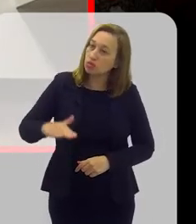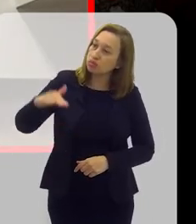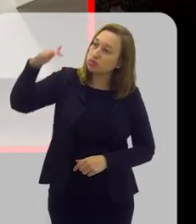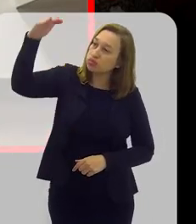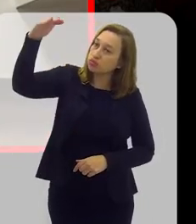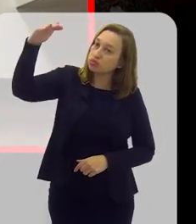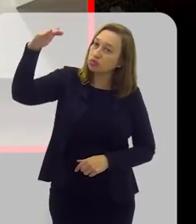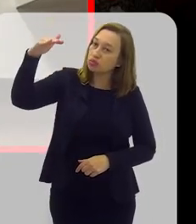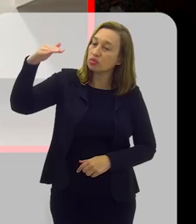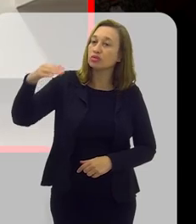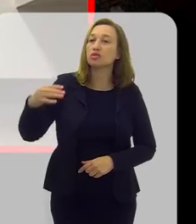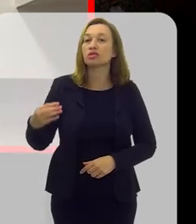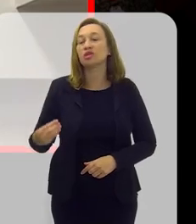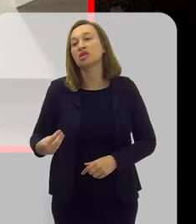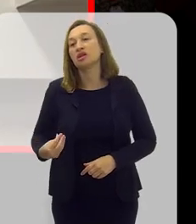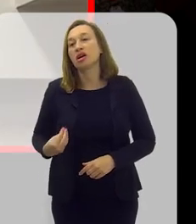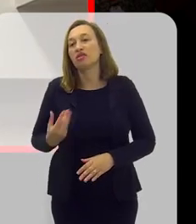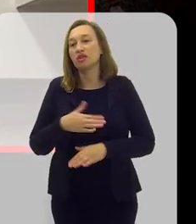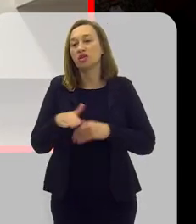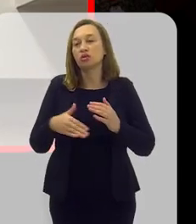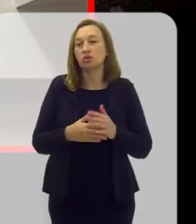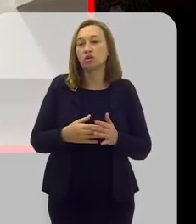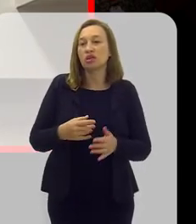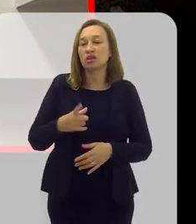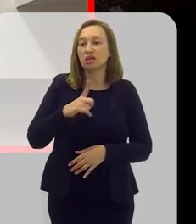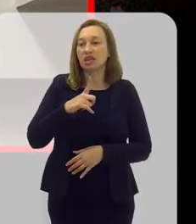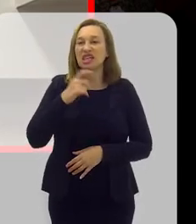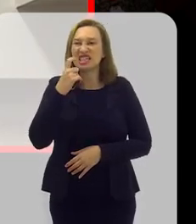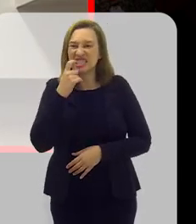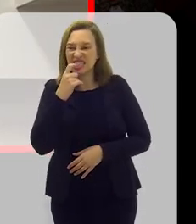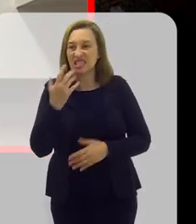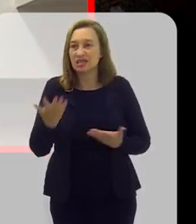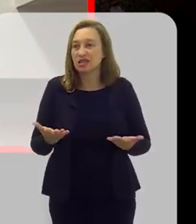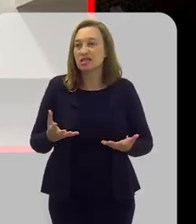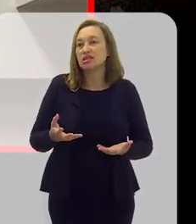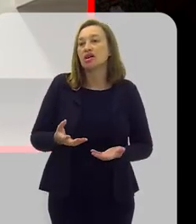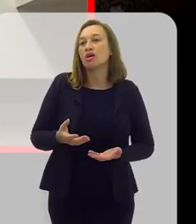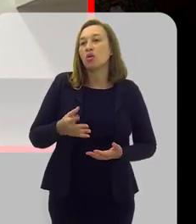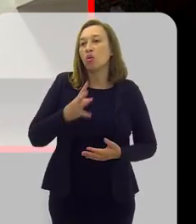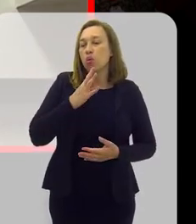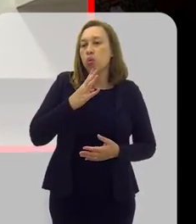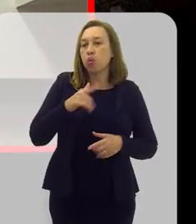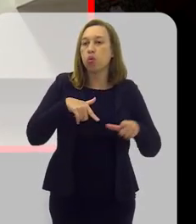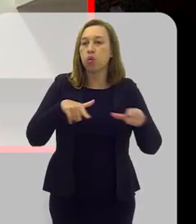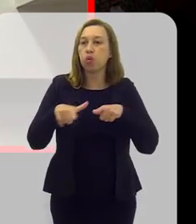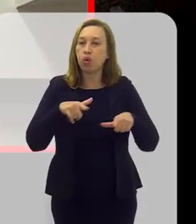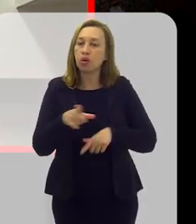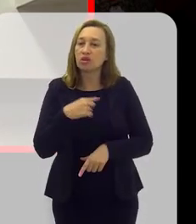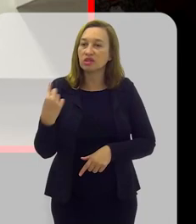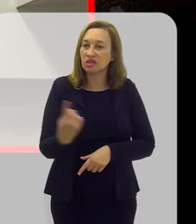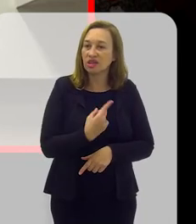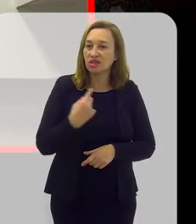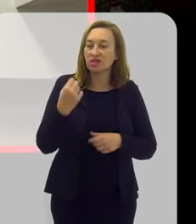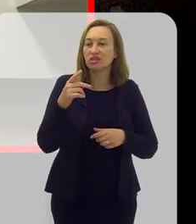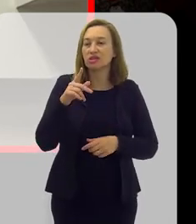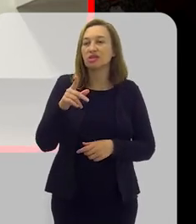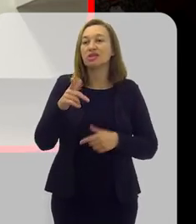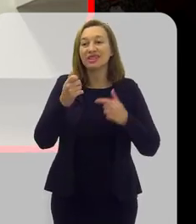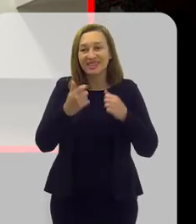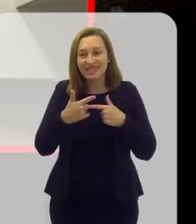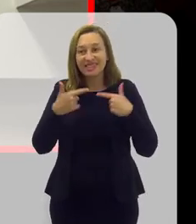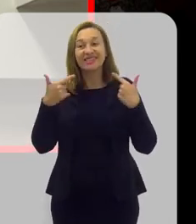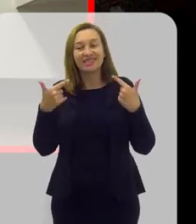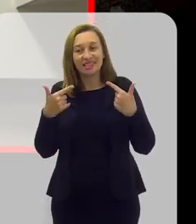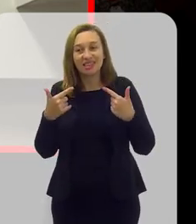para que a gente leve os nossos dentes para a vida toda, né? Eu acho que é isso que fica. E para quem quiser conhecer um pouquinho do nosso trabalho, da Põe Um Sorriso,